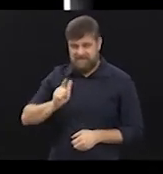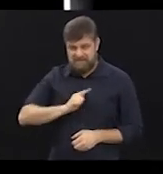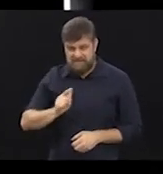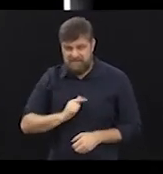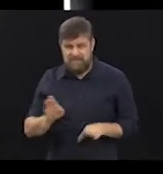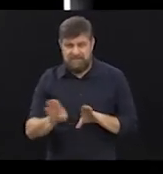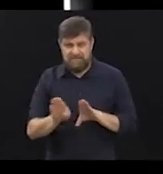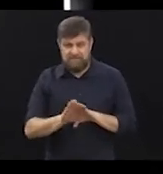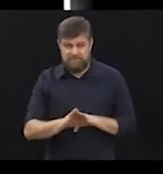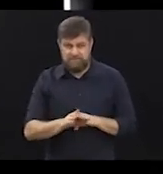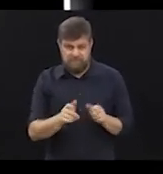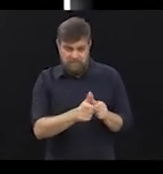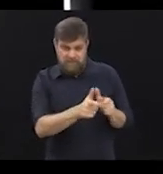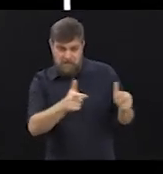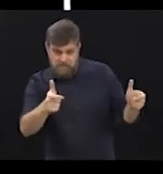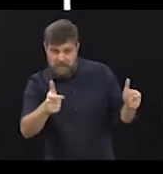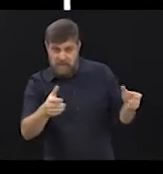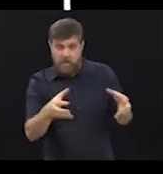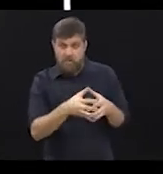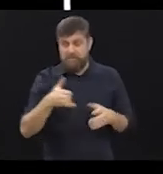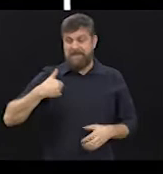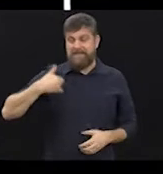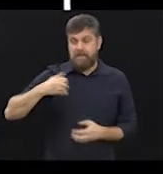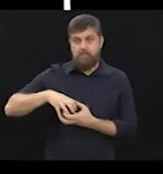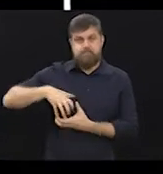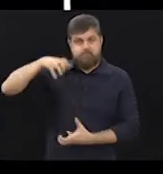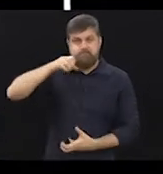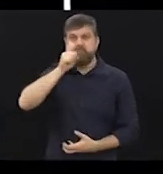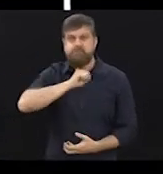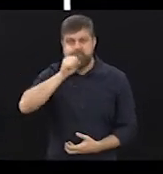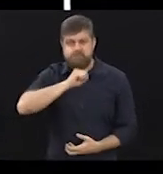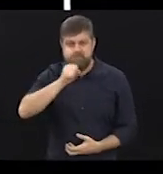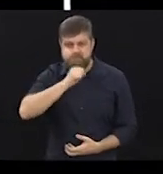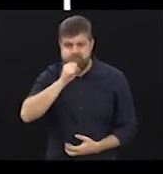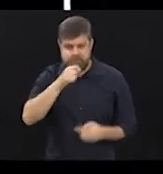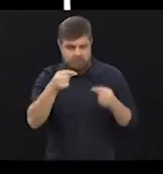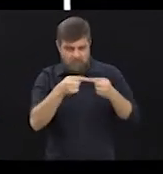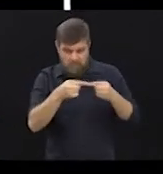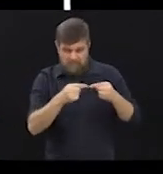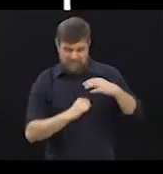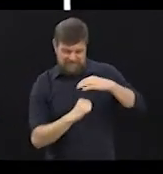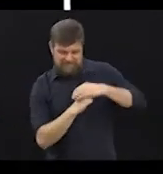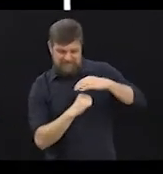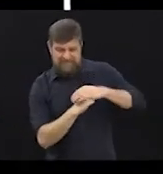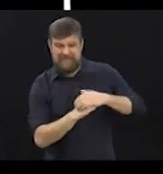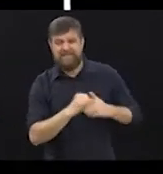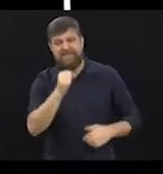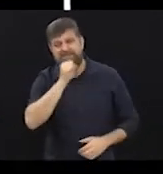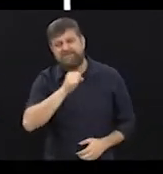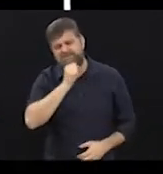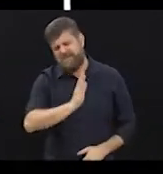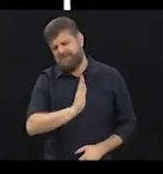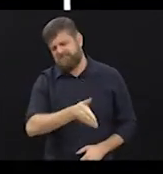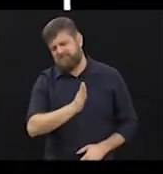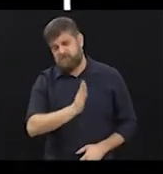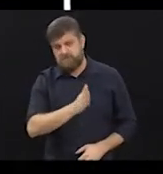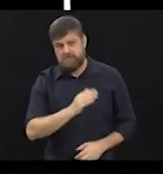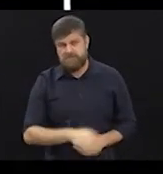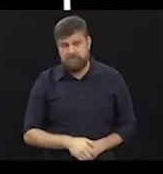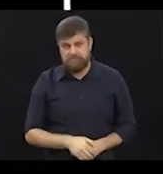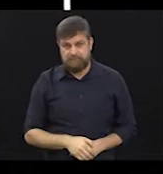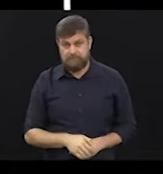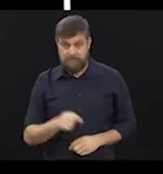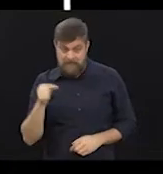osteoartrite, gente vê mais num grupo faixa etária um pouco mais idoso, porque está relacionado a um desgaste daquela articulação. para